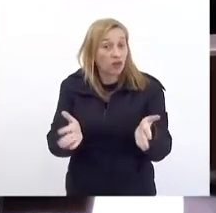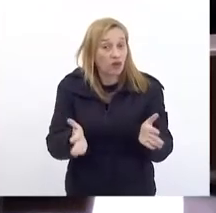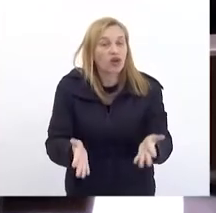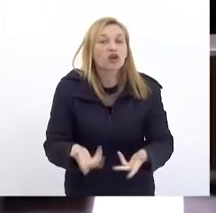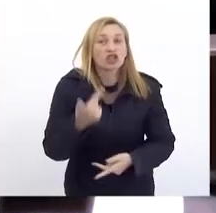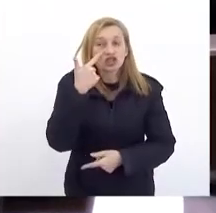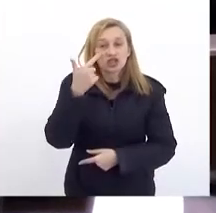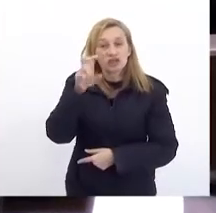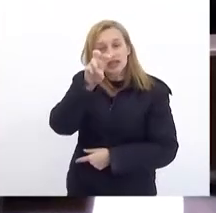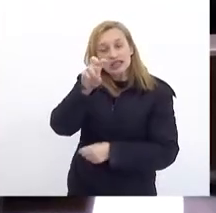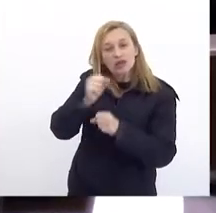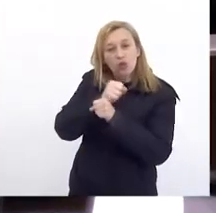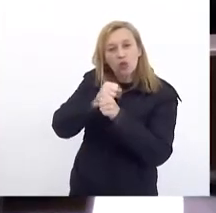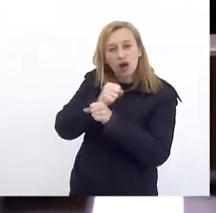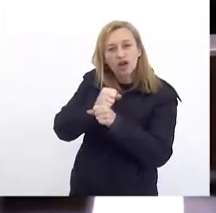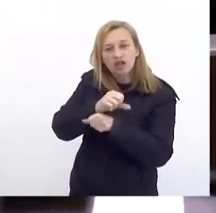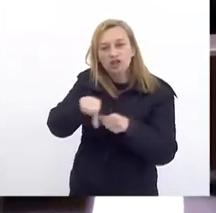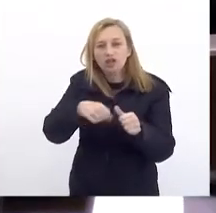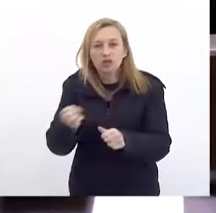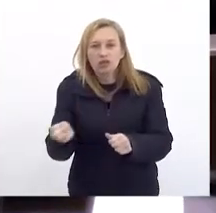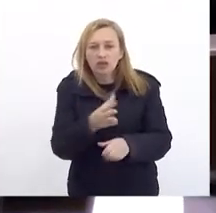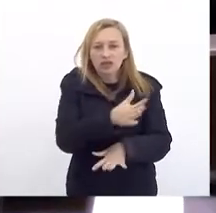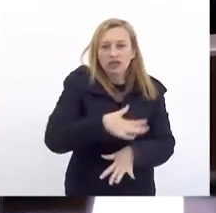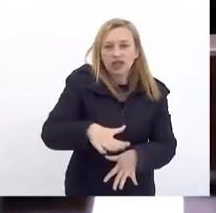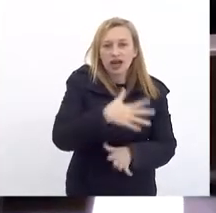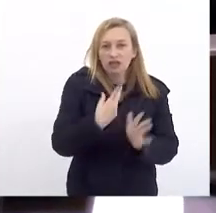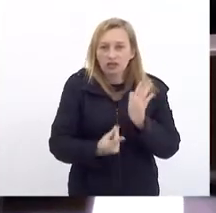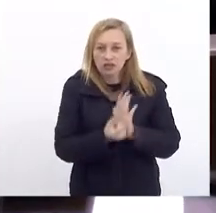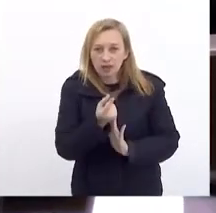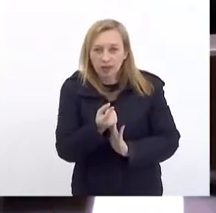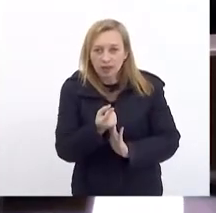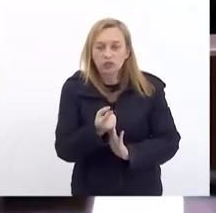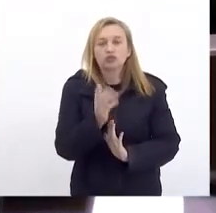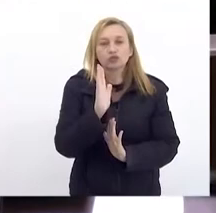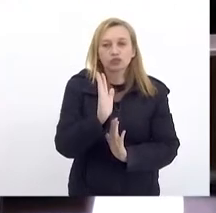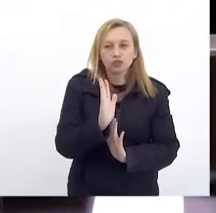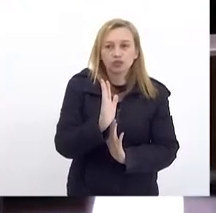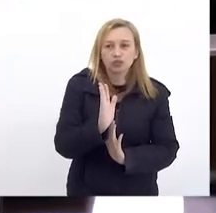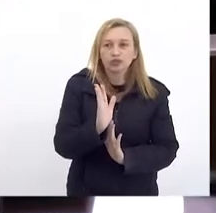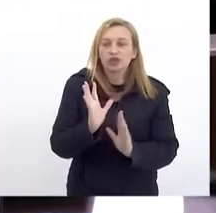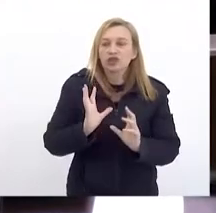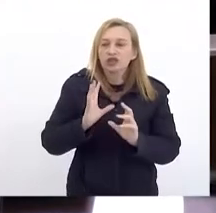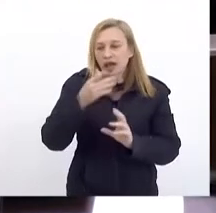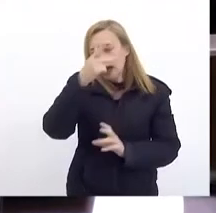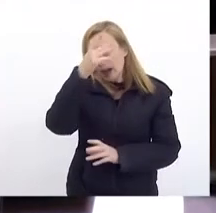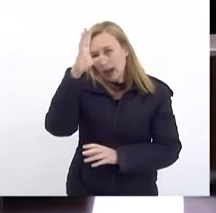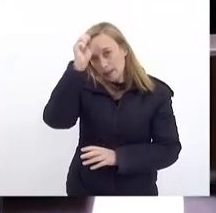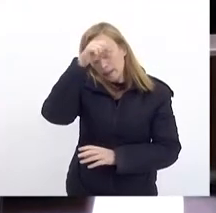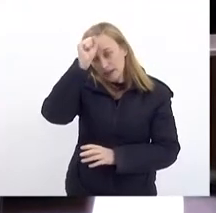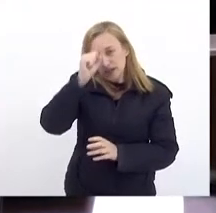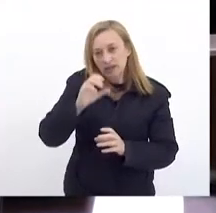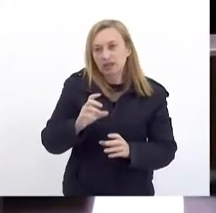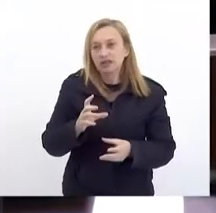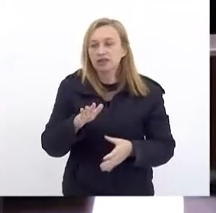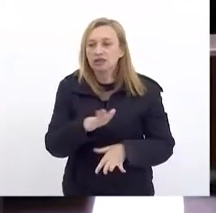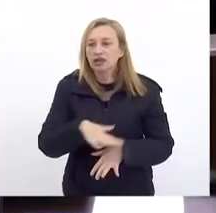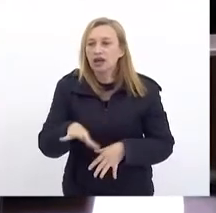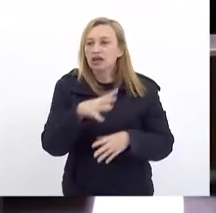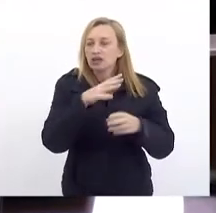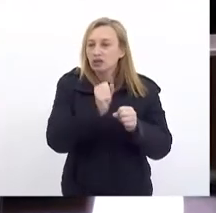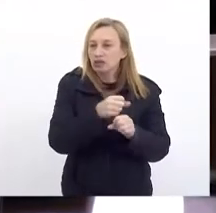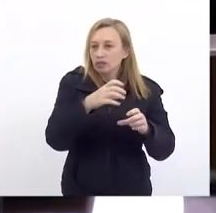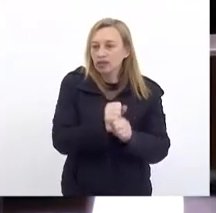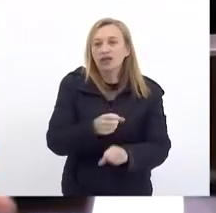Inovando Na área De orçamento A gente aprende Em contabilidade O deputado Anderson É mestre